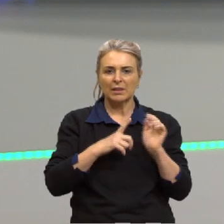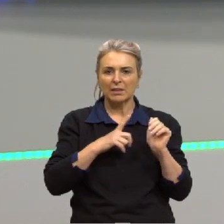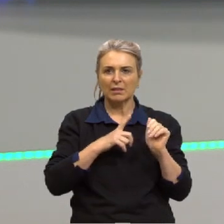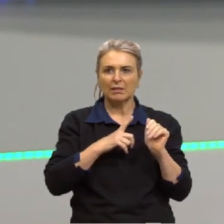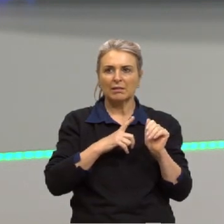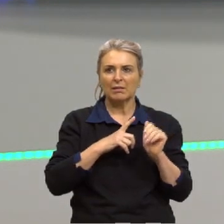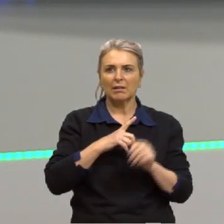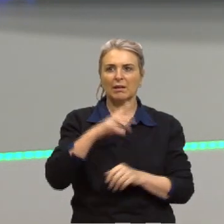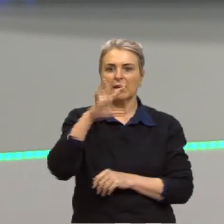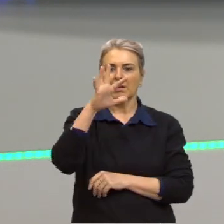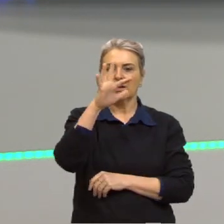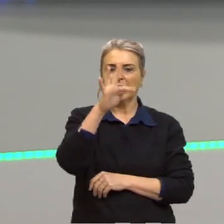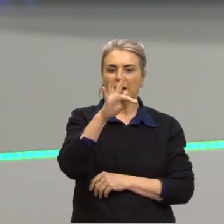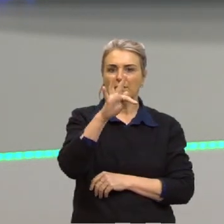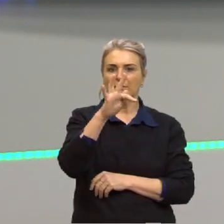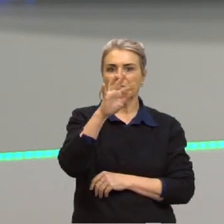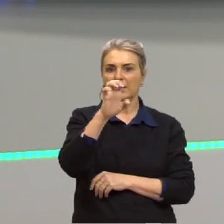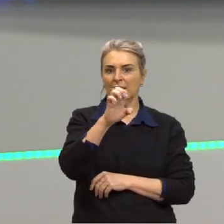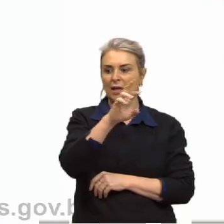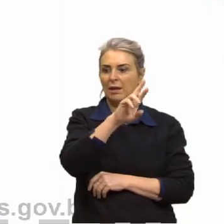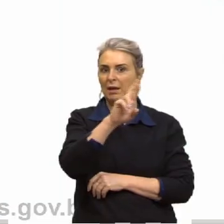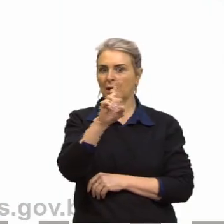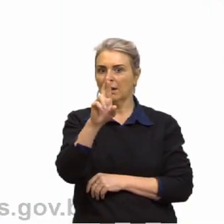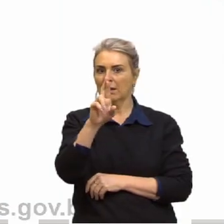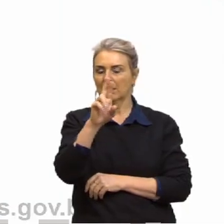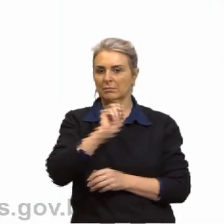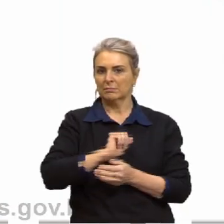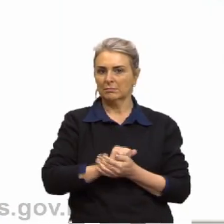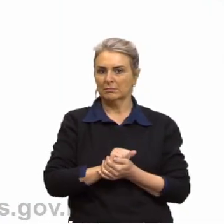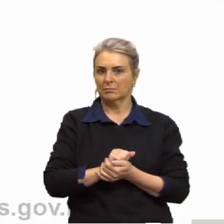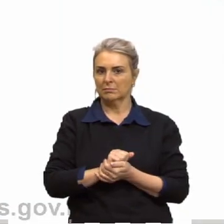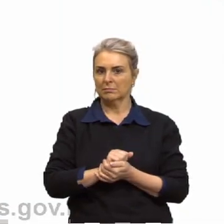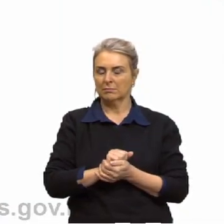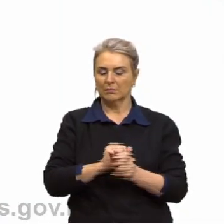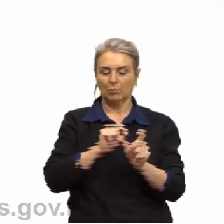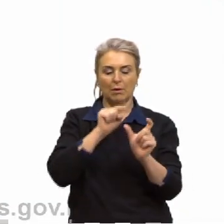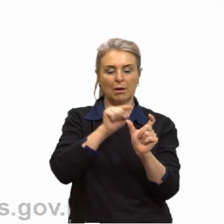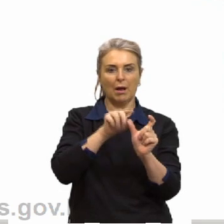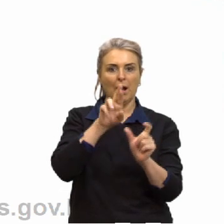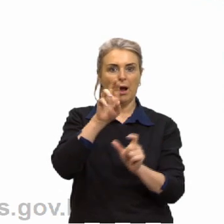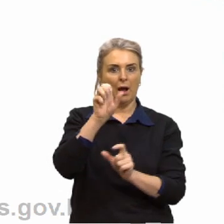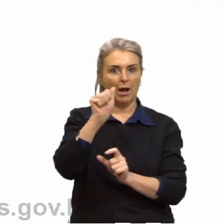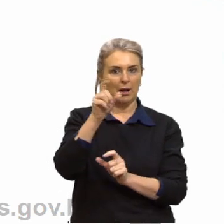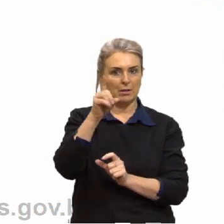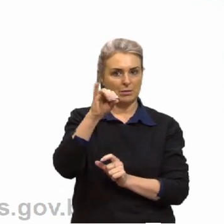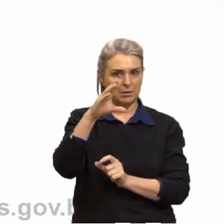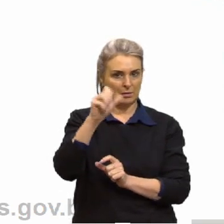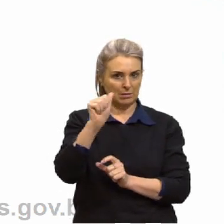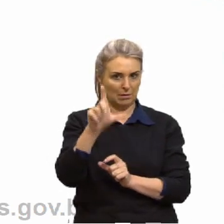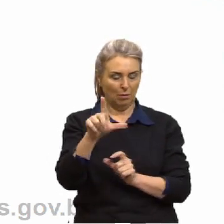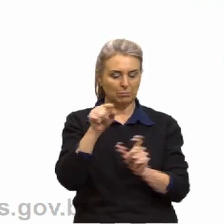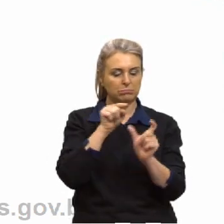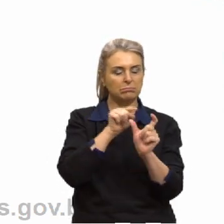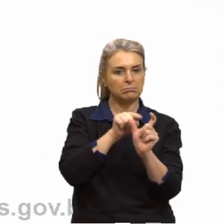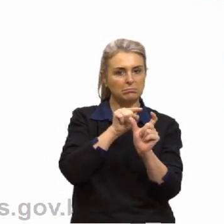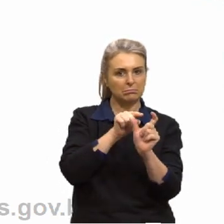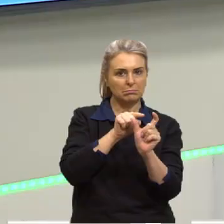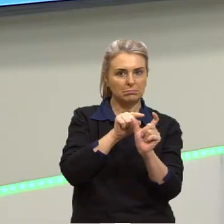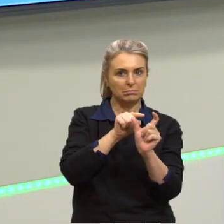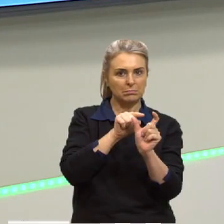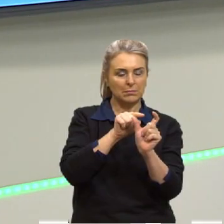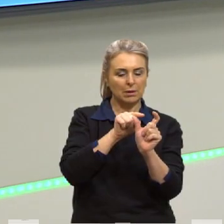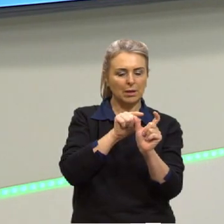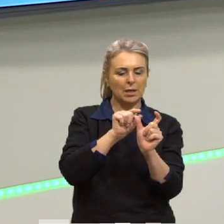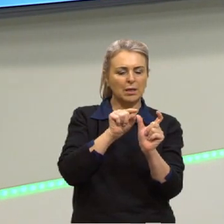fer, F-E-R-R, que é o meu radical. E a ele eu posso acrescentar uma